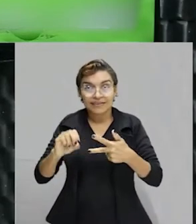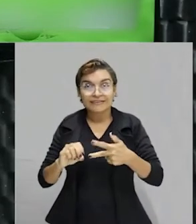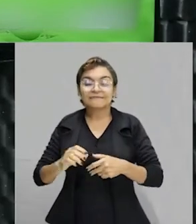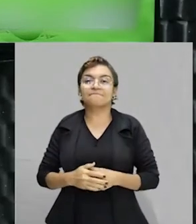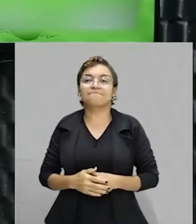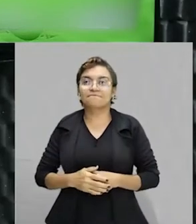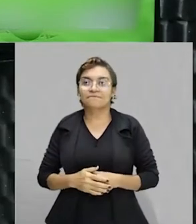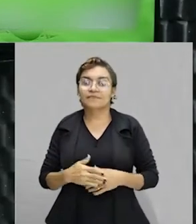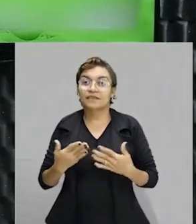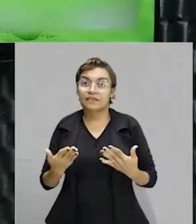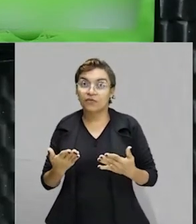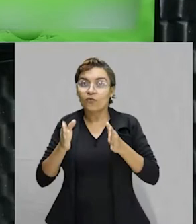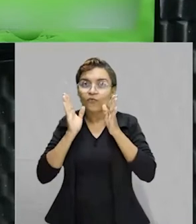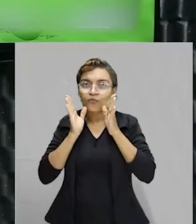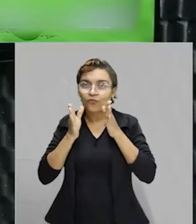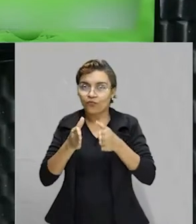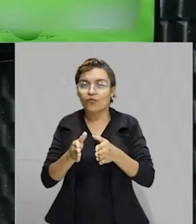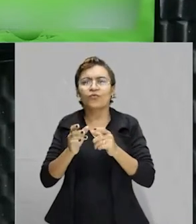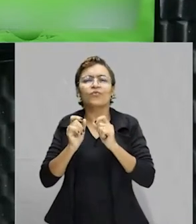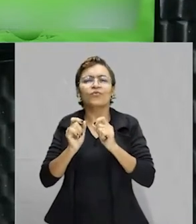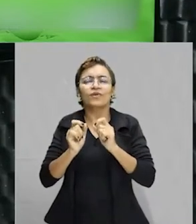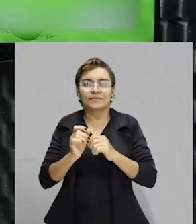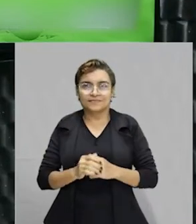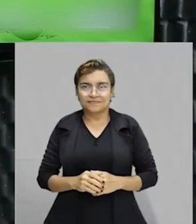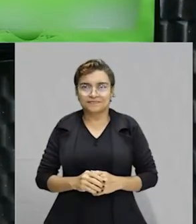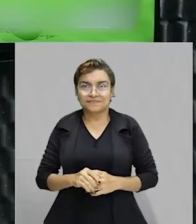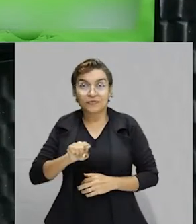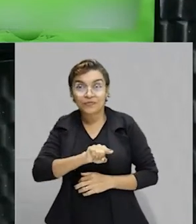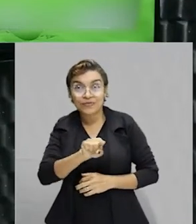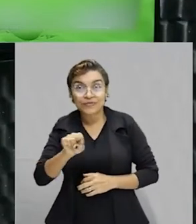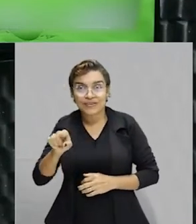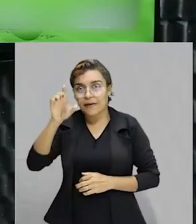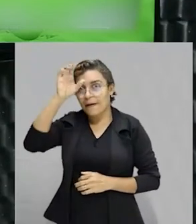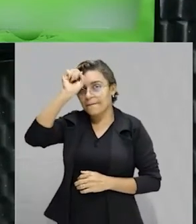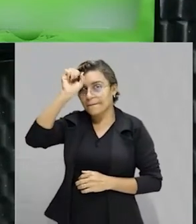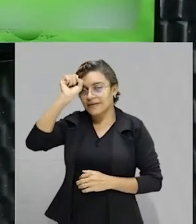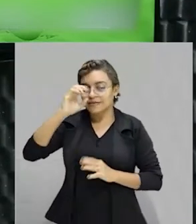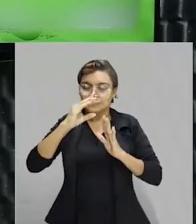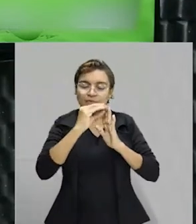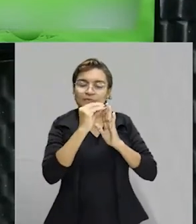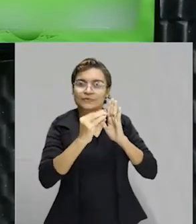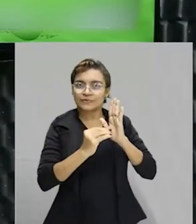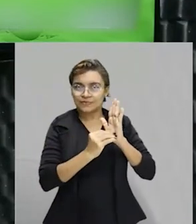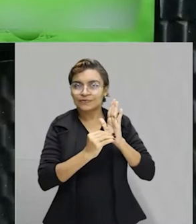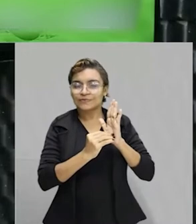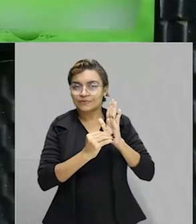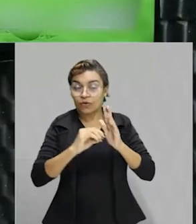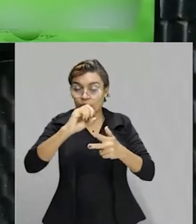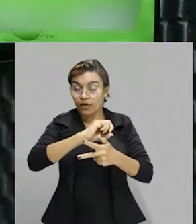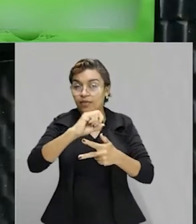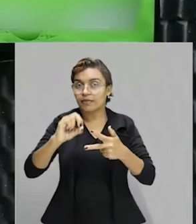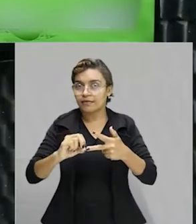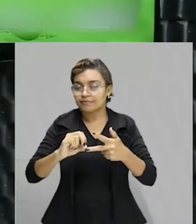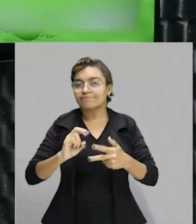aqui, o nosso foco é justamente que você aprenda aquele conteúdo que lá o Enem está